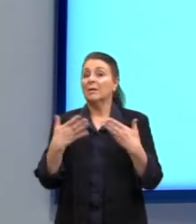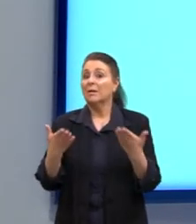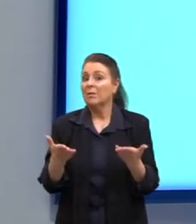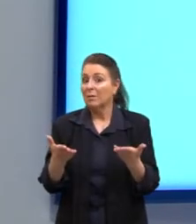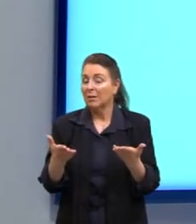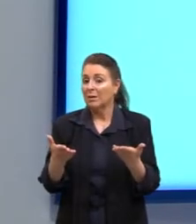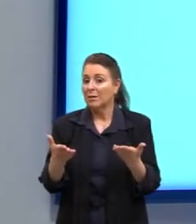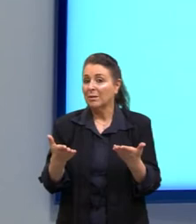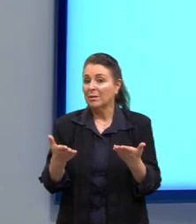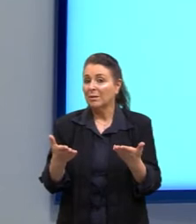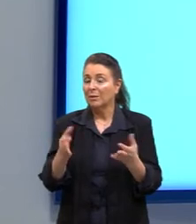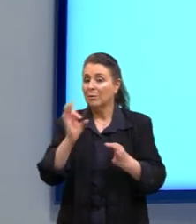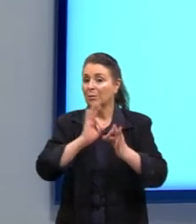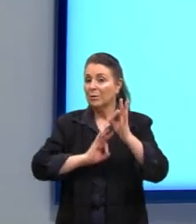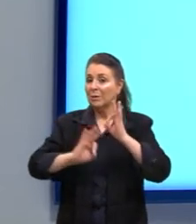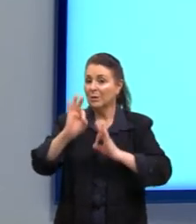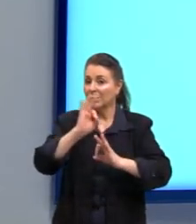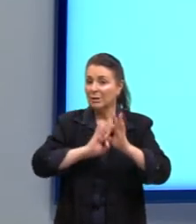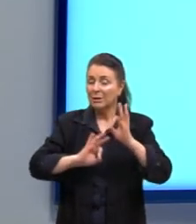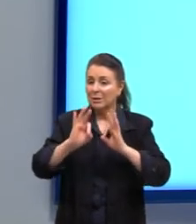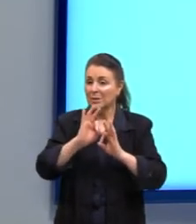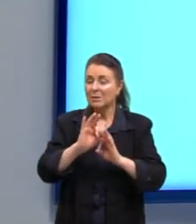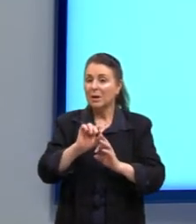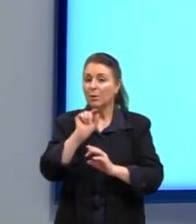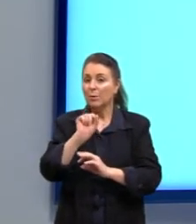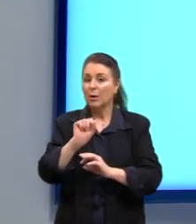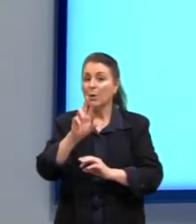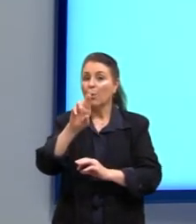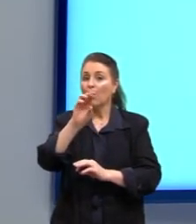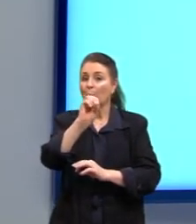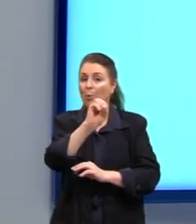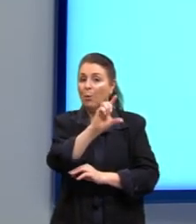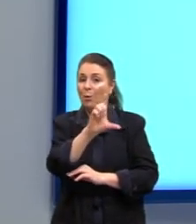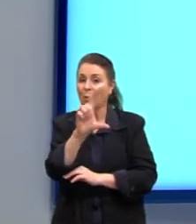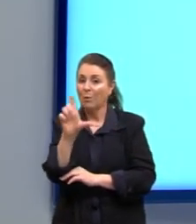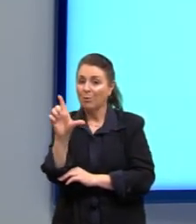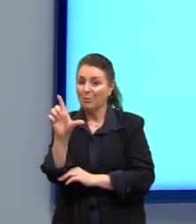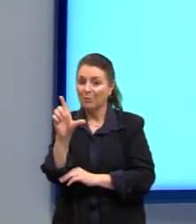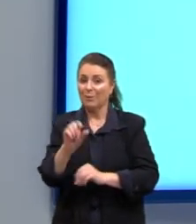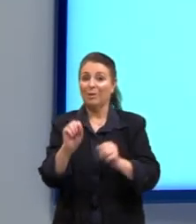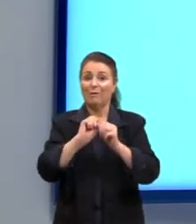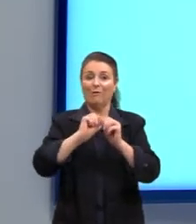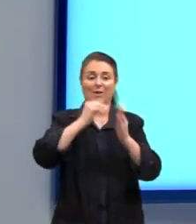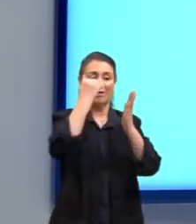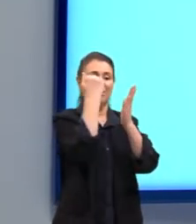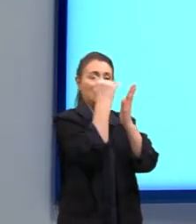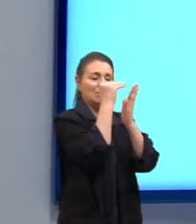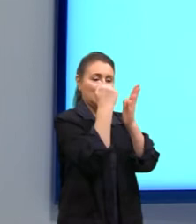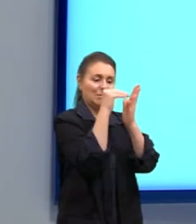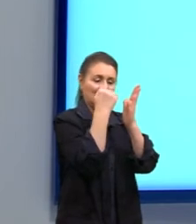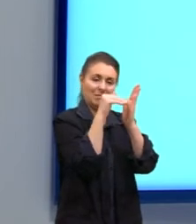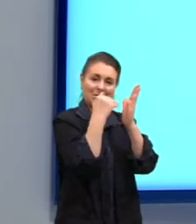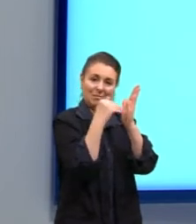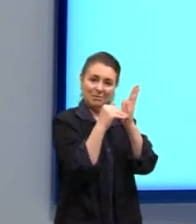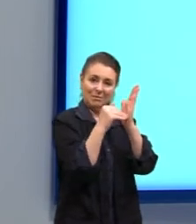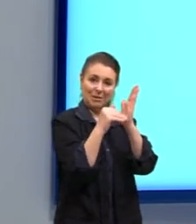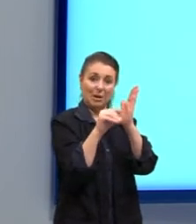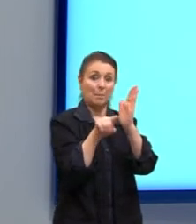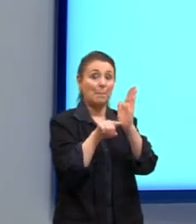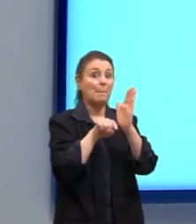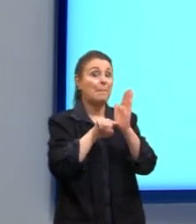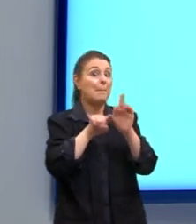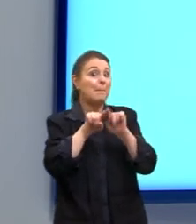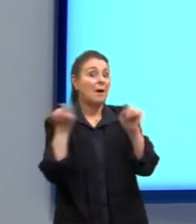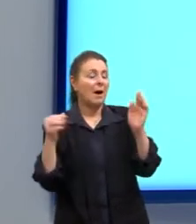nós montamos? O que nós chamamos de ROL. Vamos listar os dados em ordem crescente.